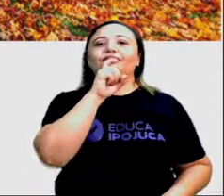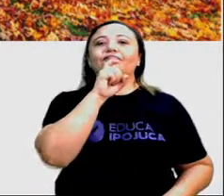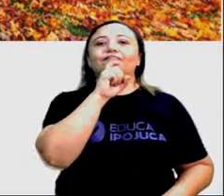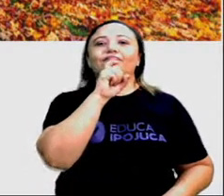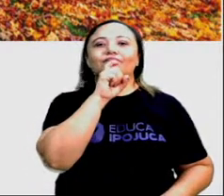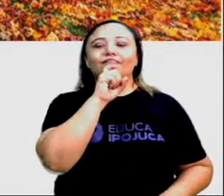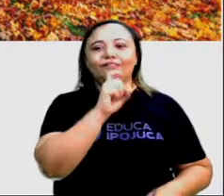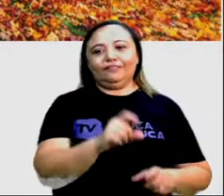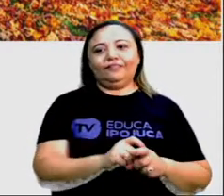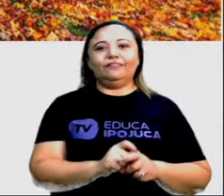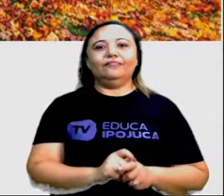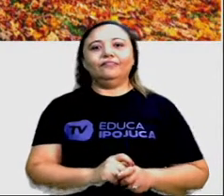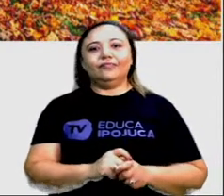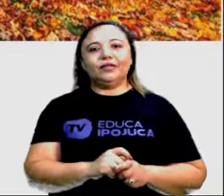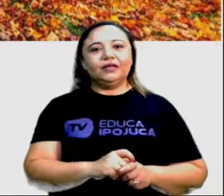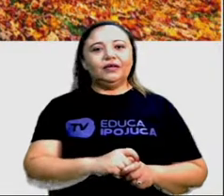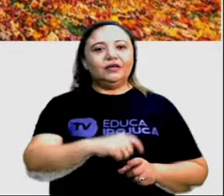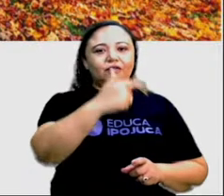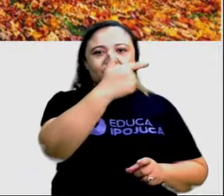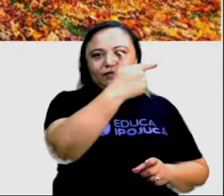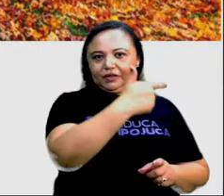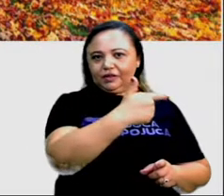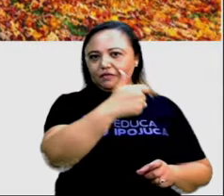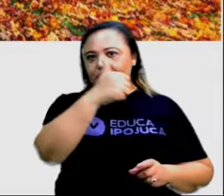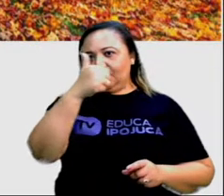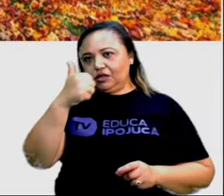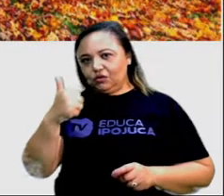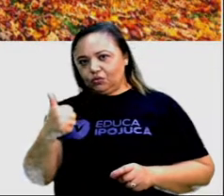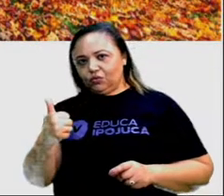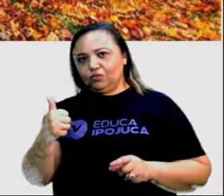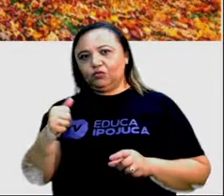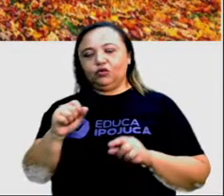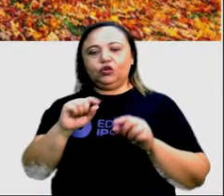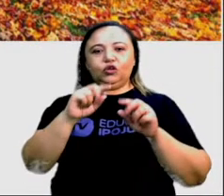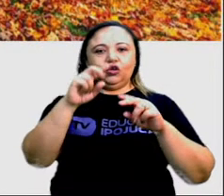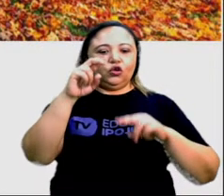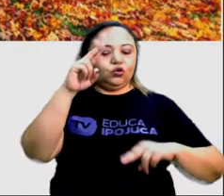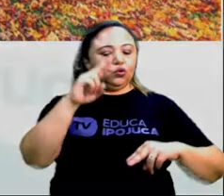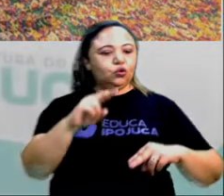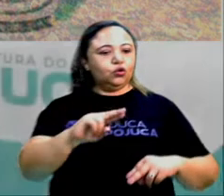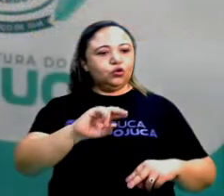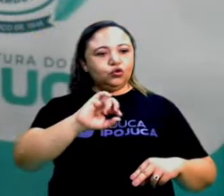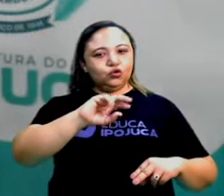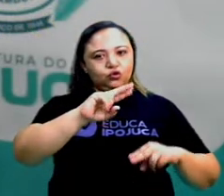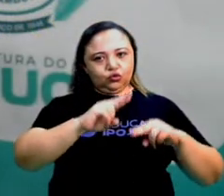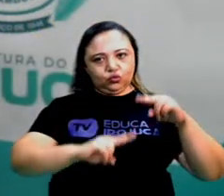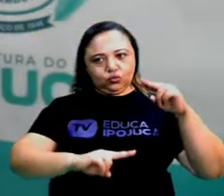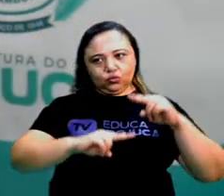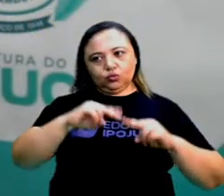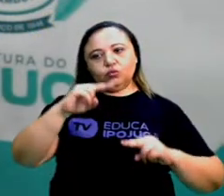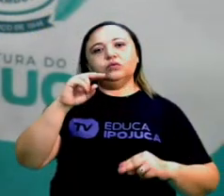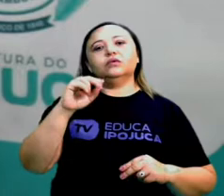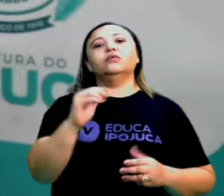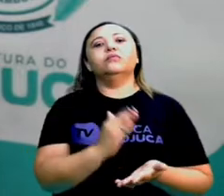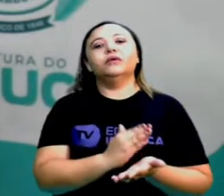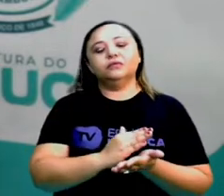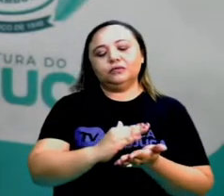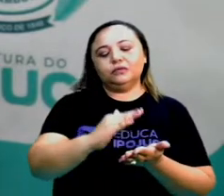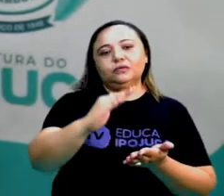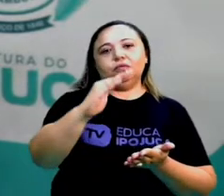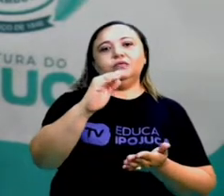21 de março. Quando acaba o outono, 20 a 21 de junho. Mais ou menos 21 de junho está